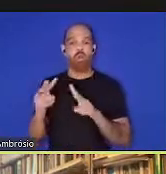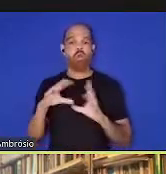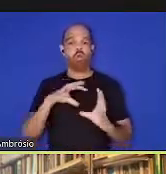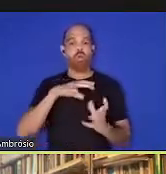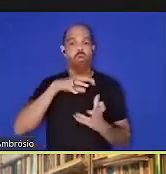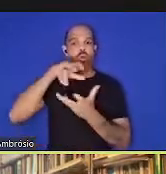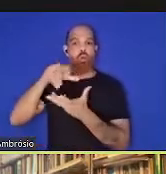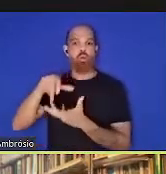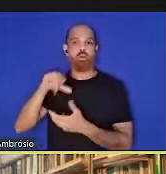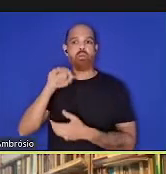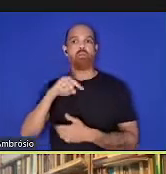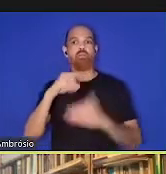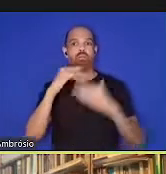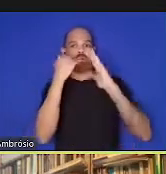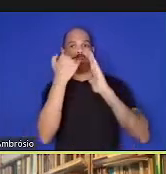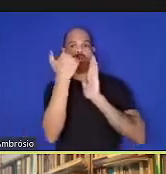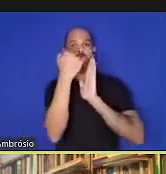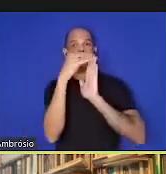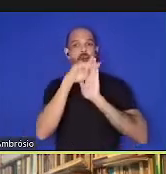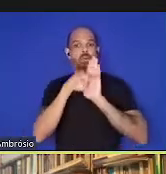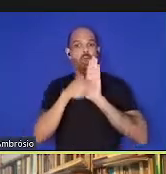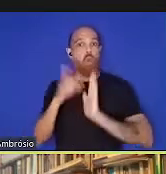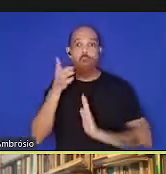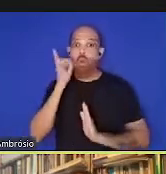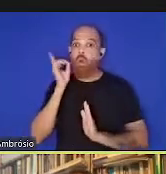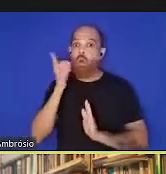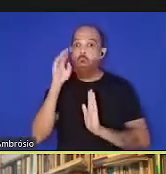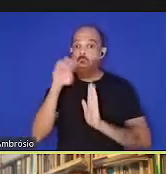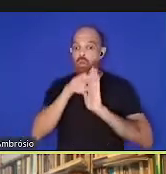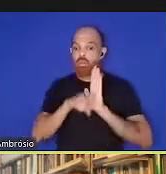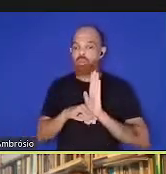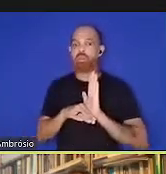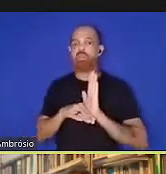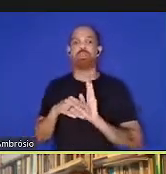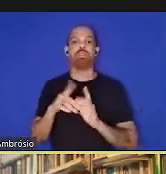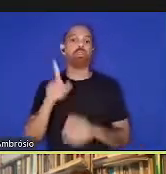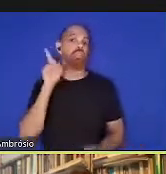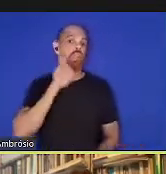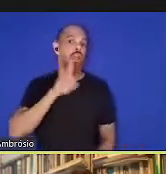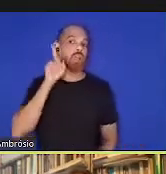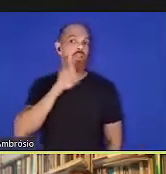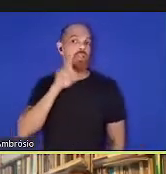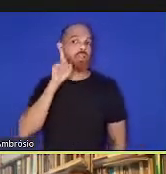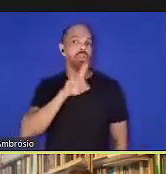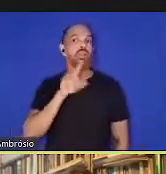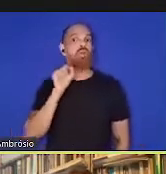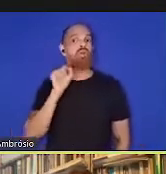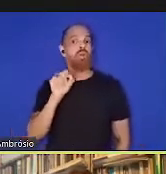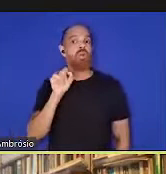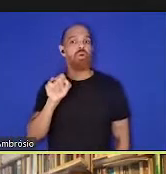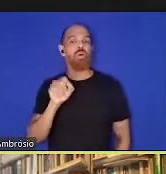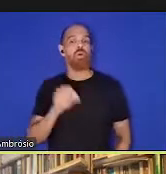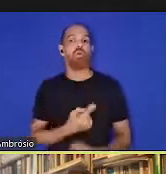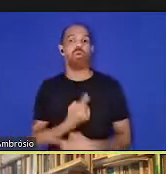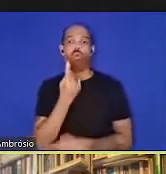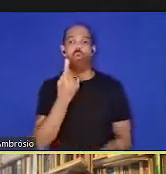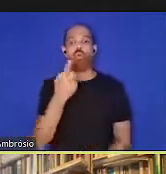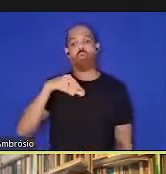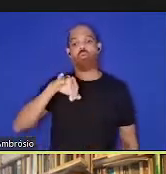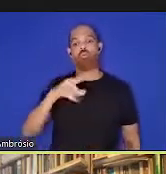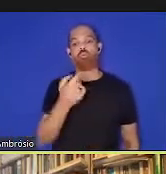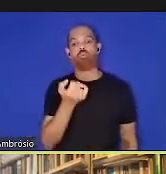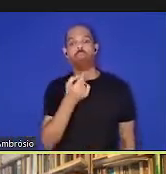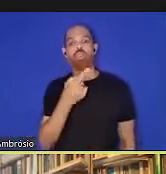esses são os números de ontem, os Estados Unidos estão indo na direção de um milhão de mortes por